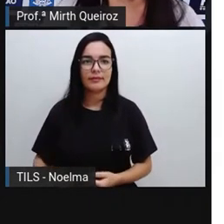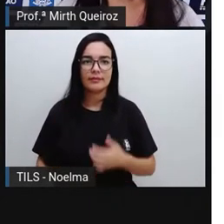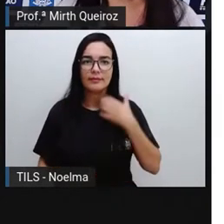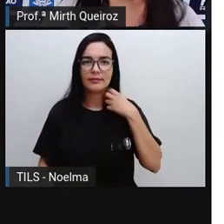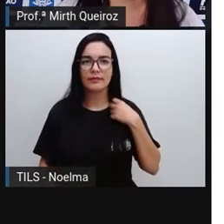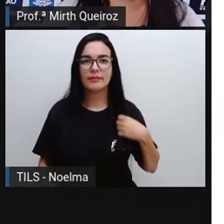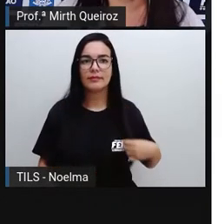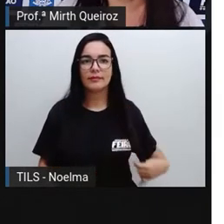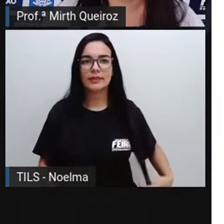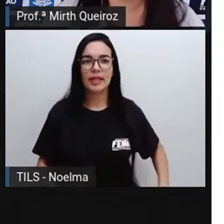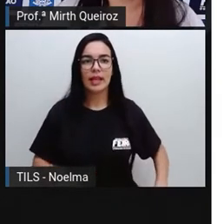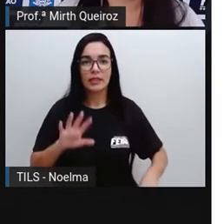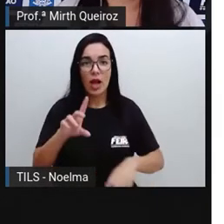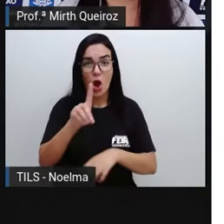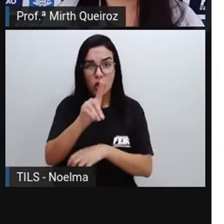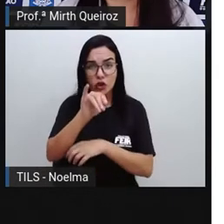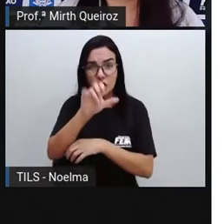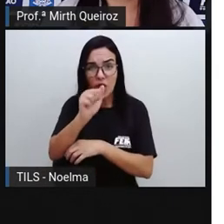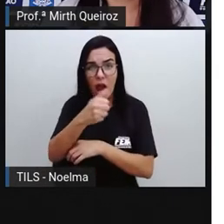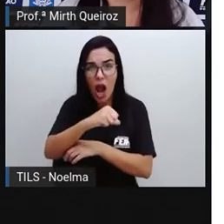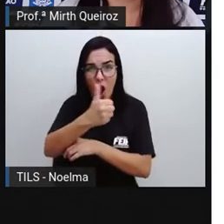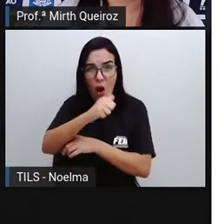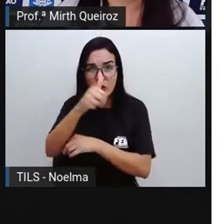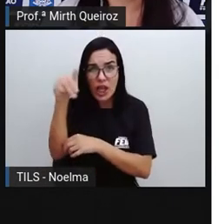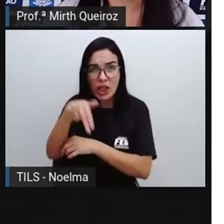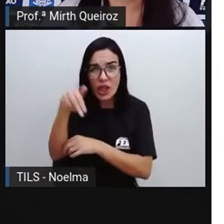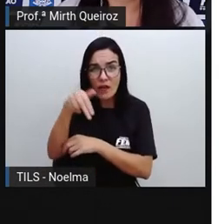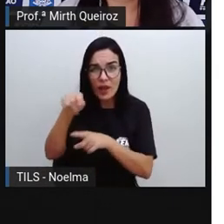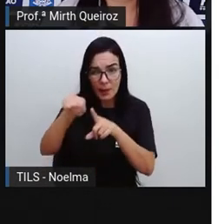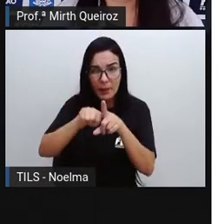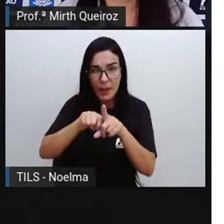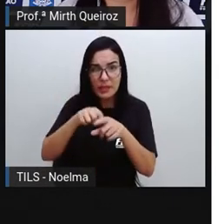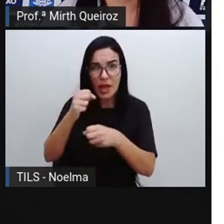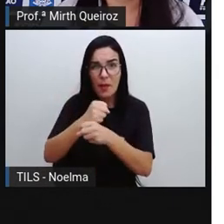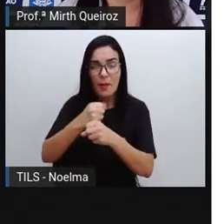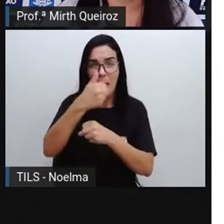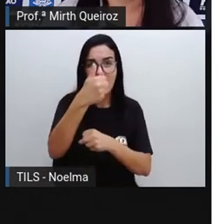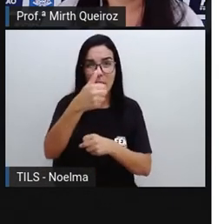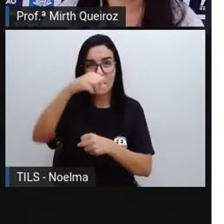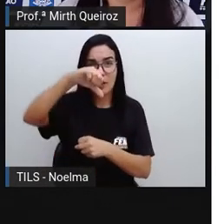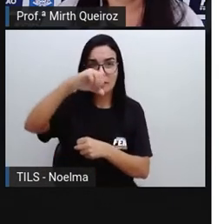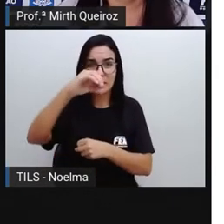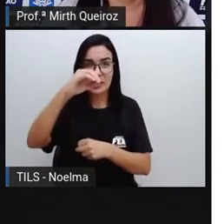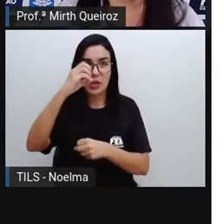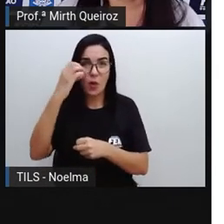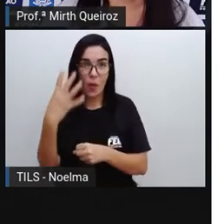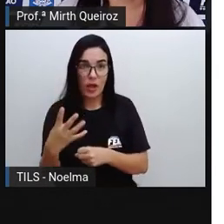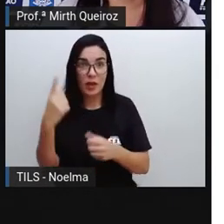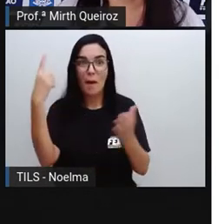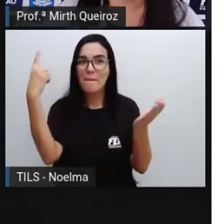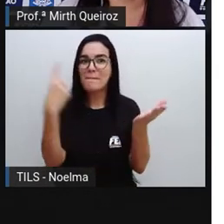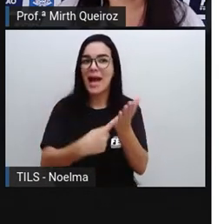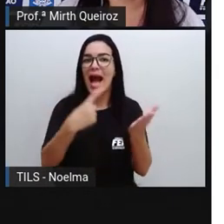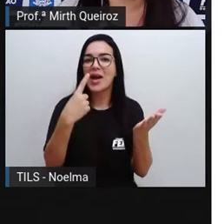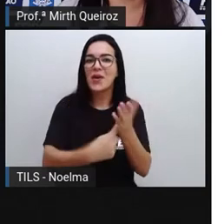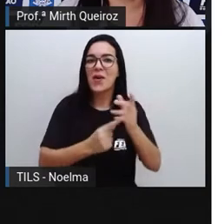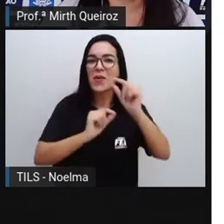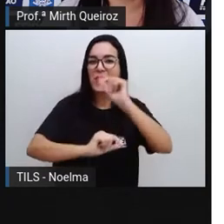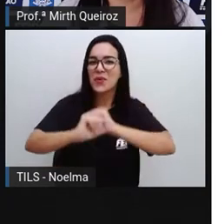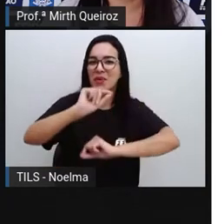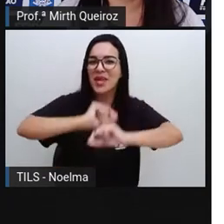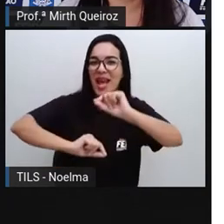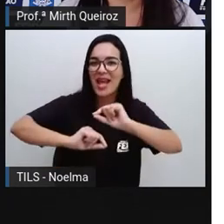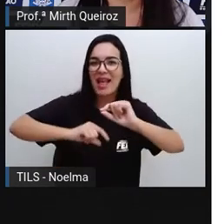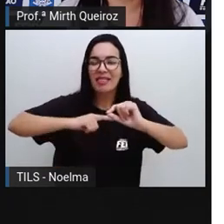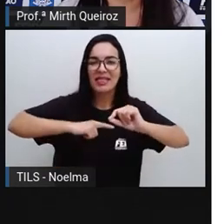E no dia 11 de novembro de 1904, esse dia ele ficou marcado, pois a realização de um